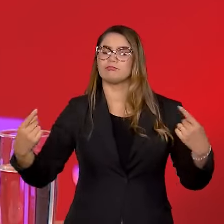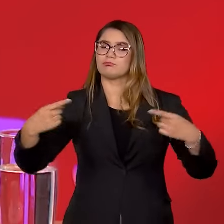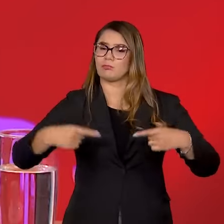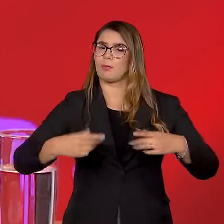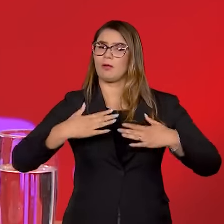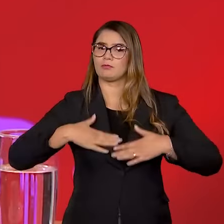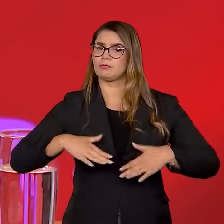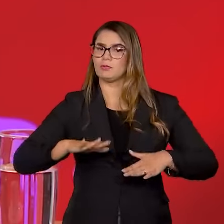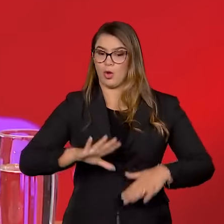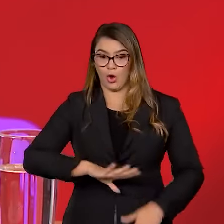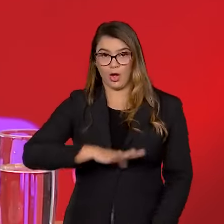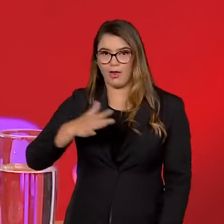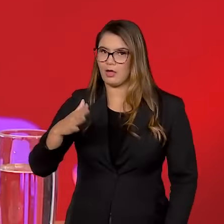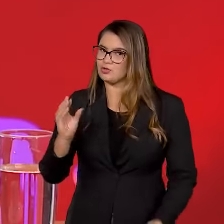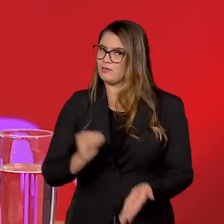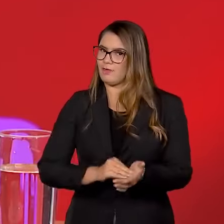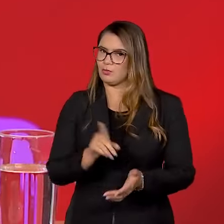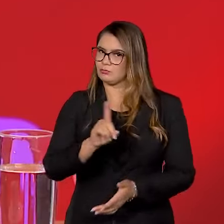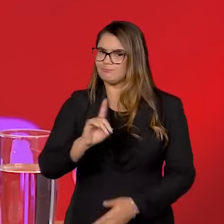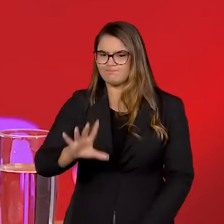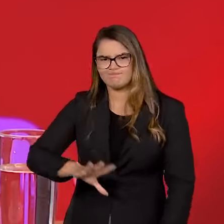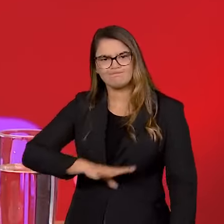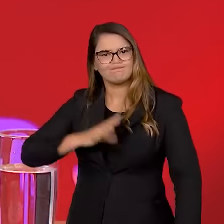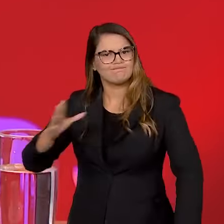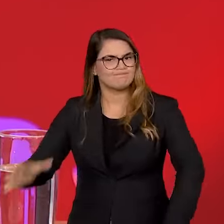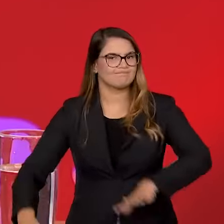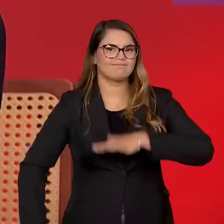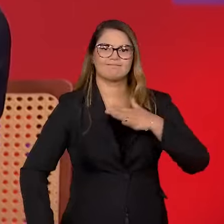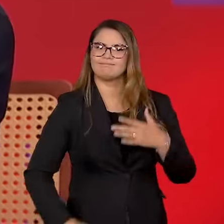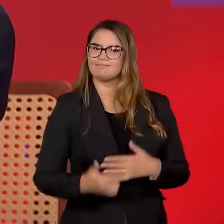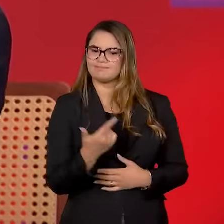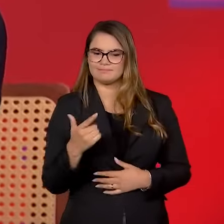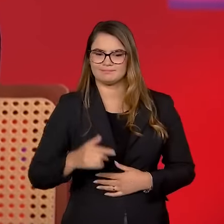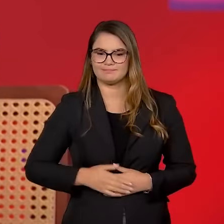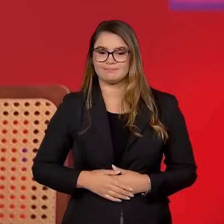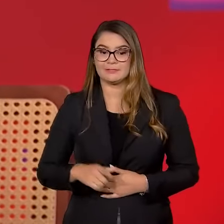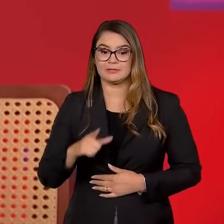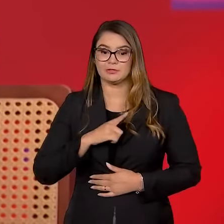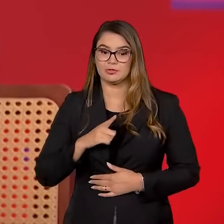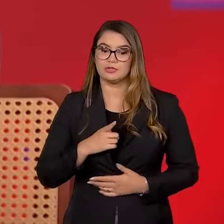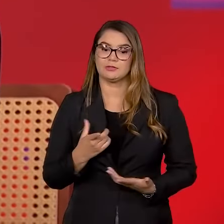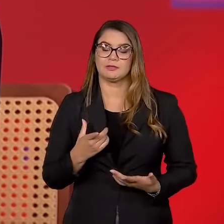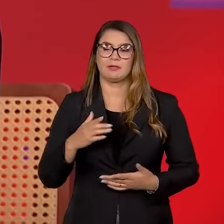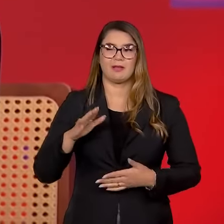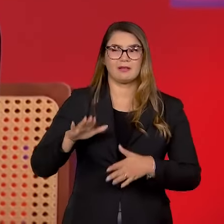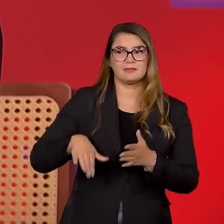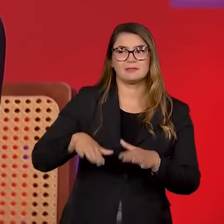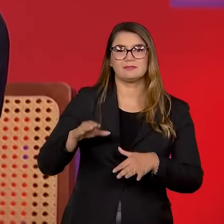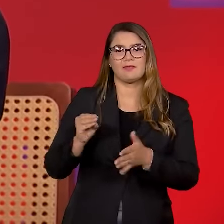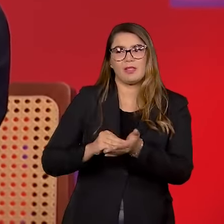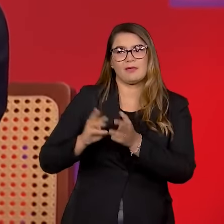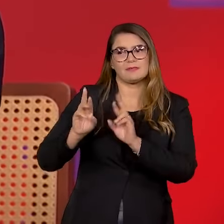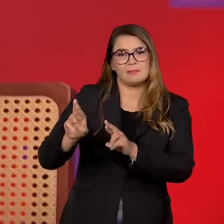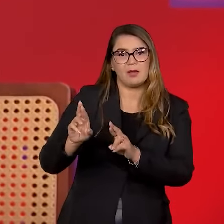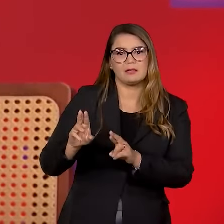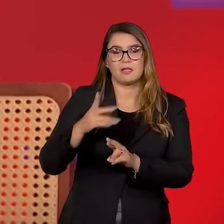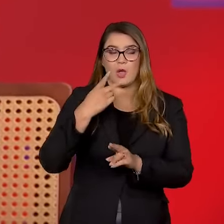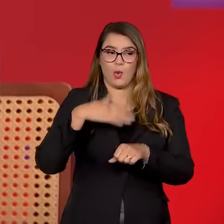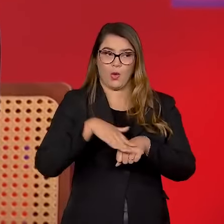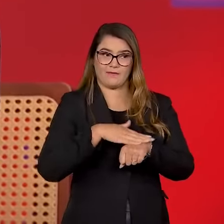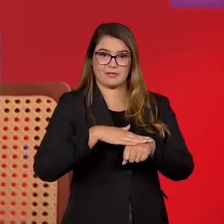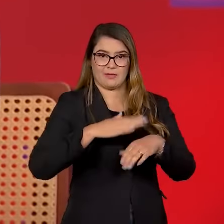combate. Então, não faltou coragem e nem ousadia para esse grupo, né? Havia uma certa desesperança em um determinado momento, né? Marco Aurélio, conversando com